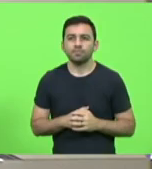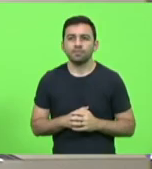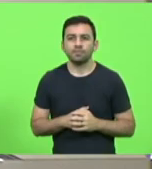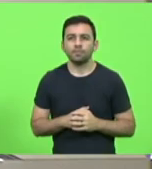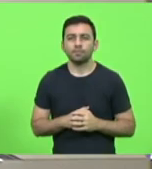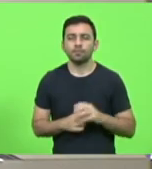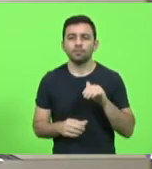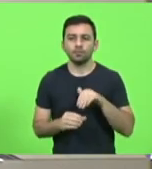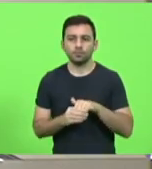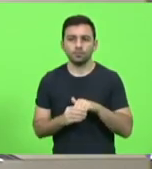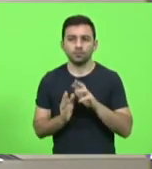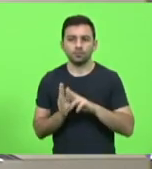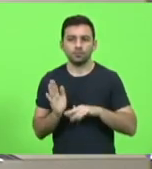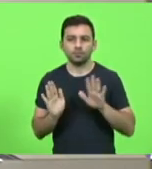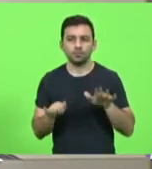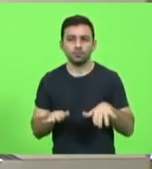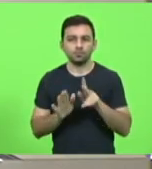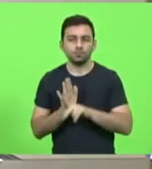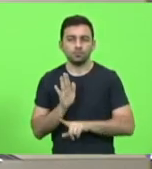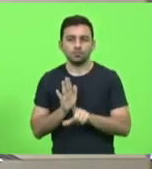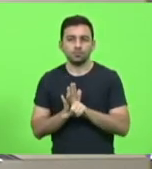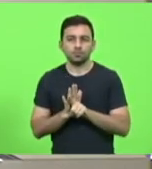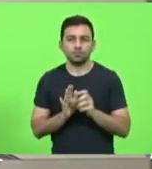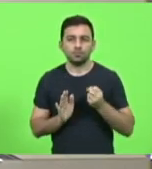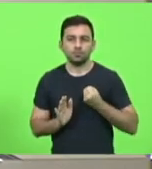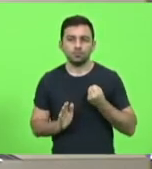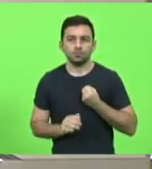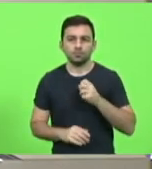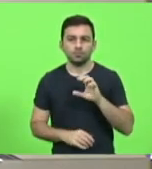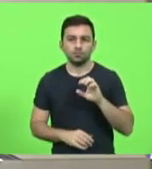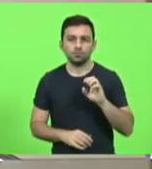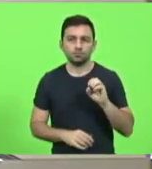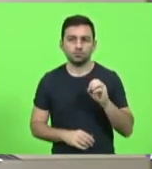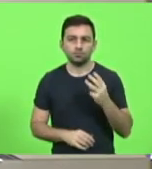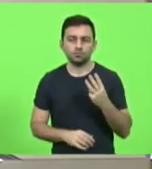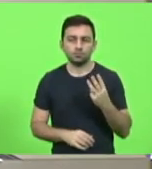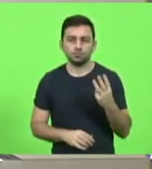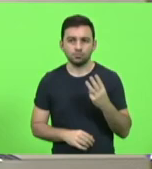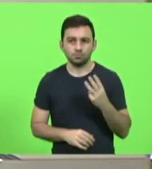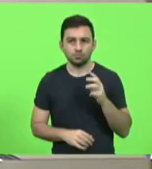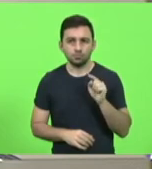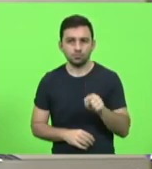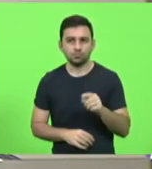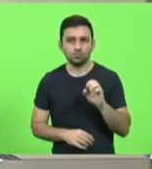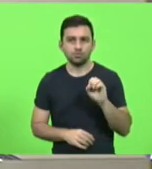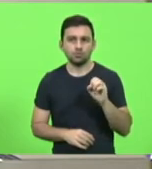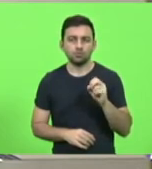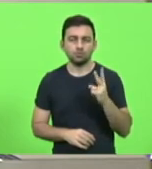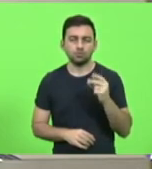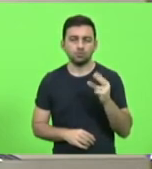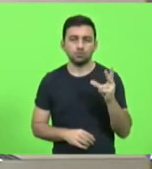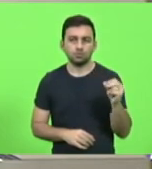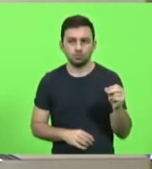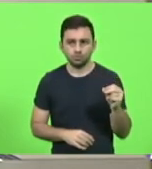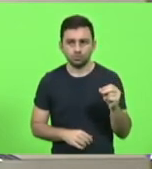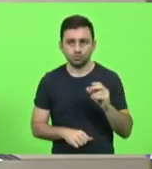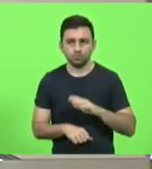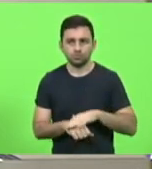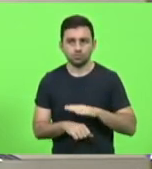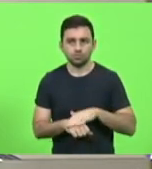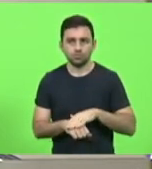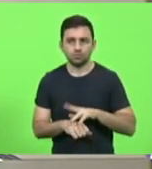Votação e redação final do projeto de lei nº 0033.0, 2020. Deputado Ulisses Gabriel,